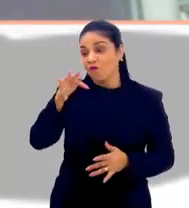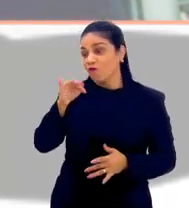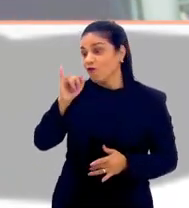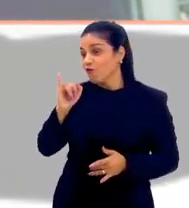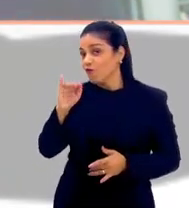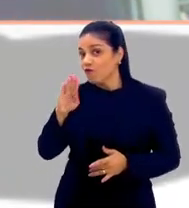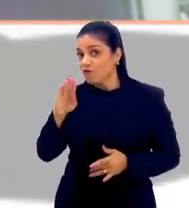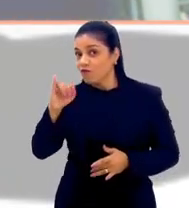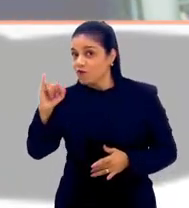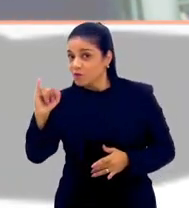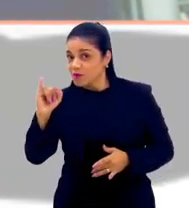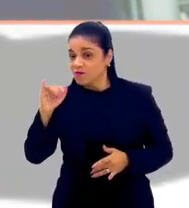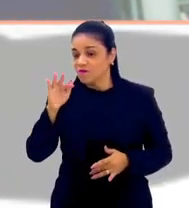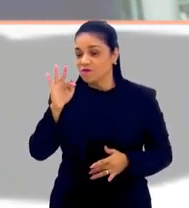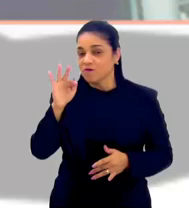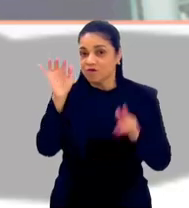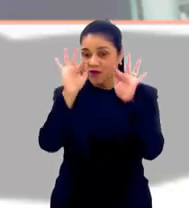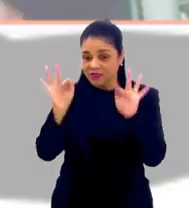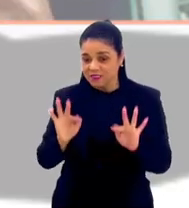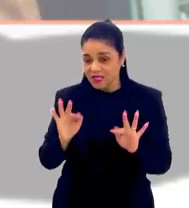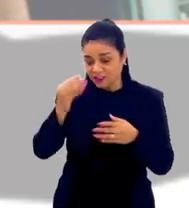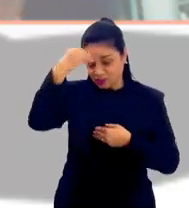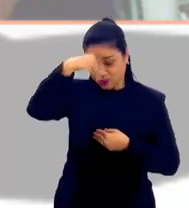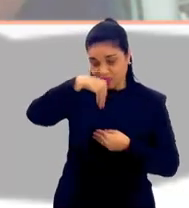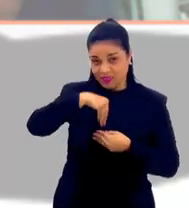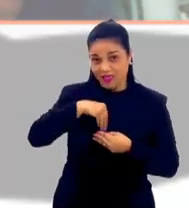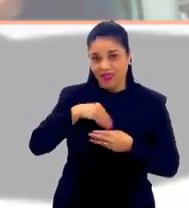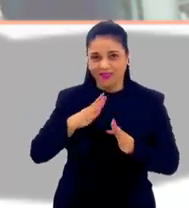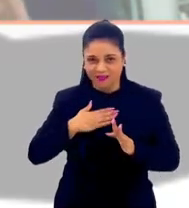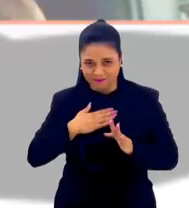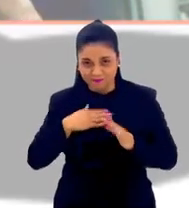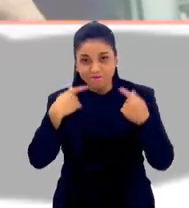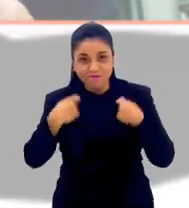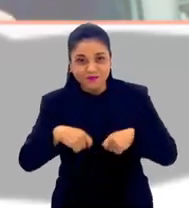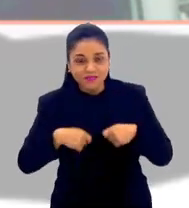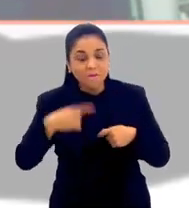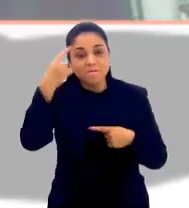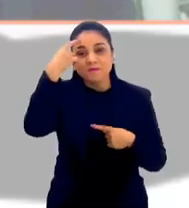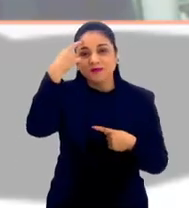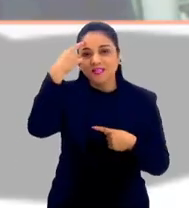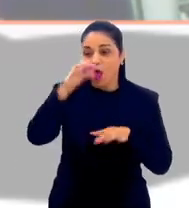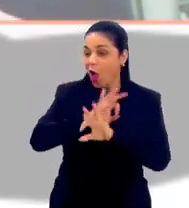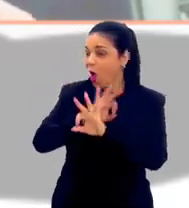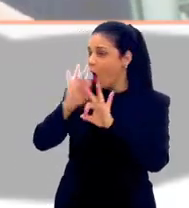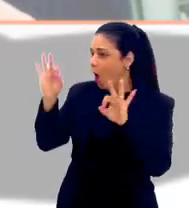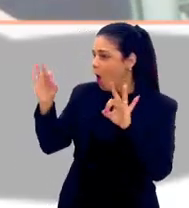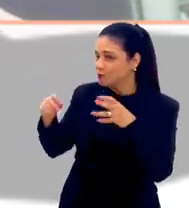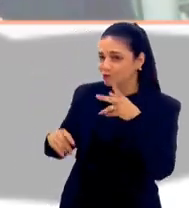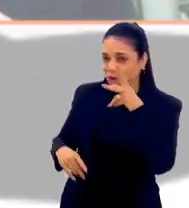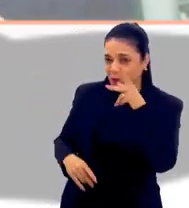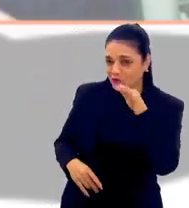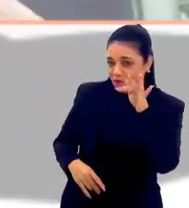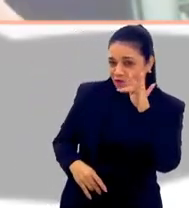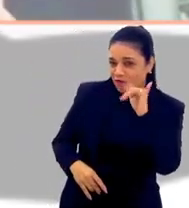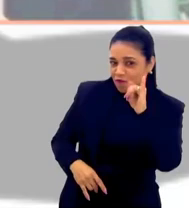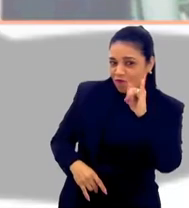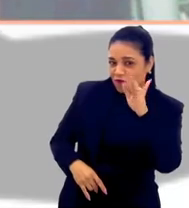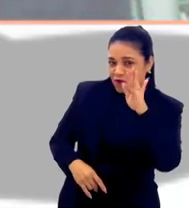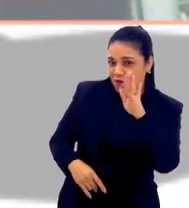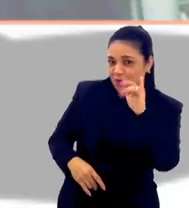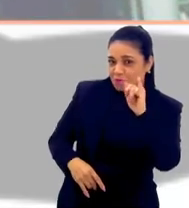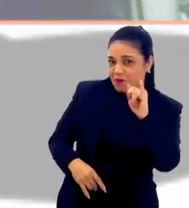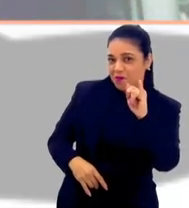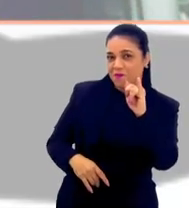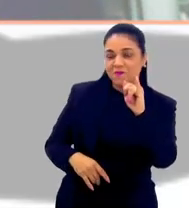PIB, Felicidade Interna Bruta. E é isso. Que ótimo esse medidor. E esse